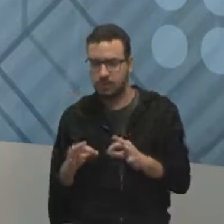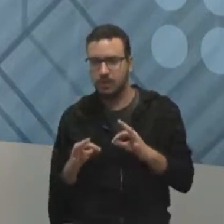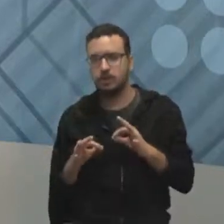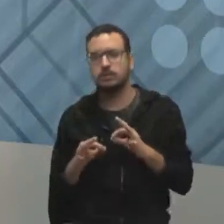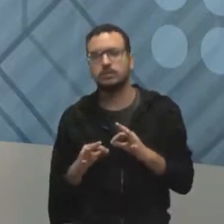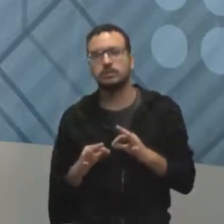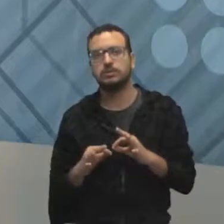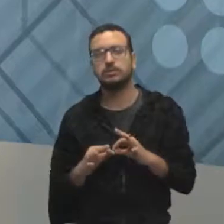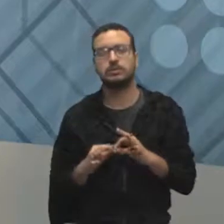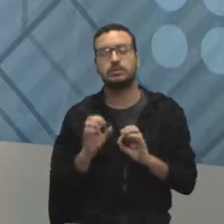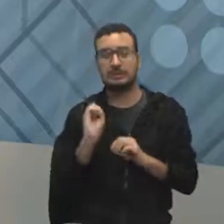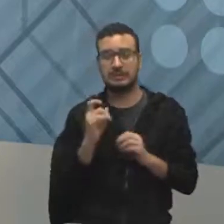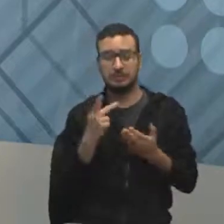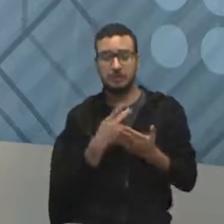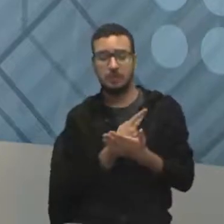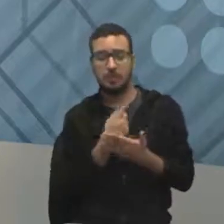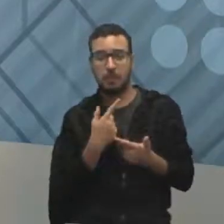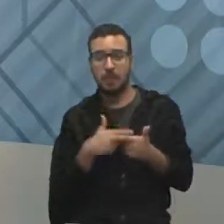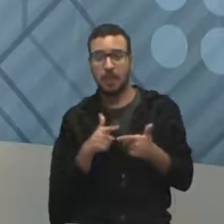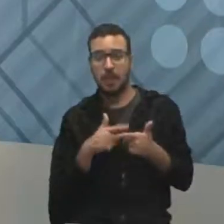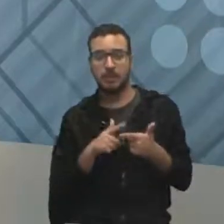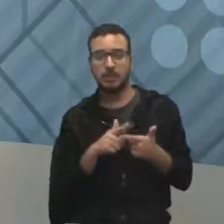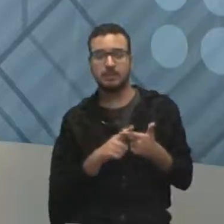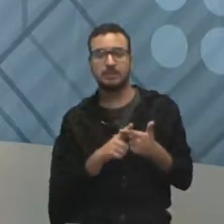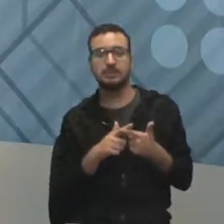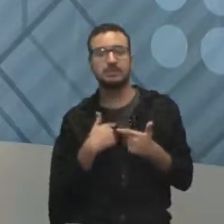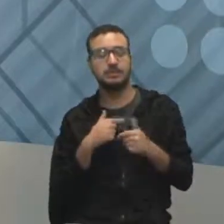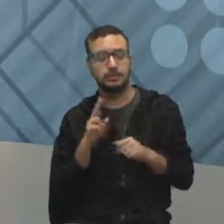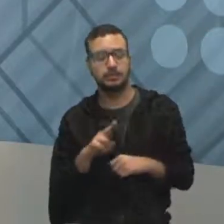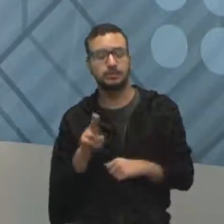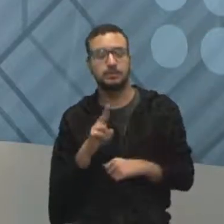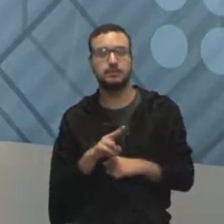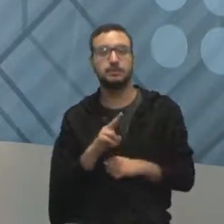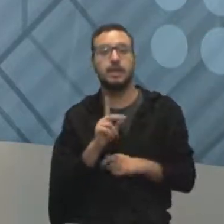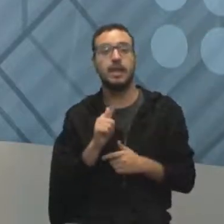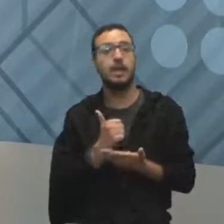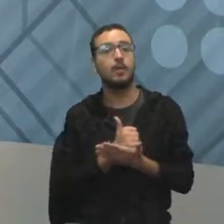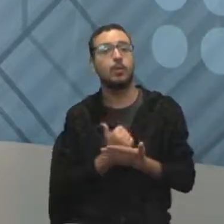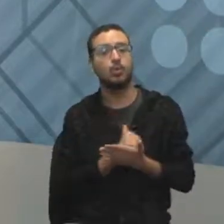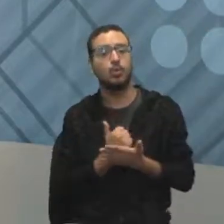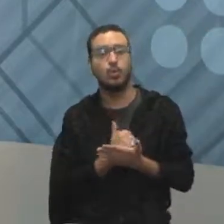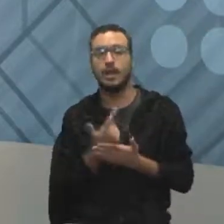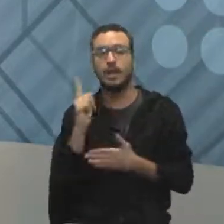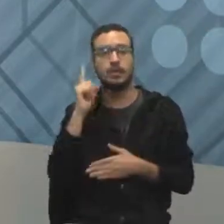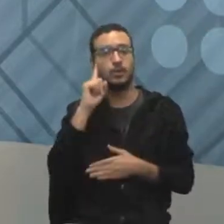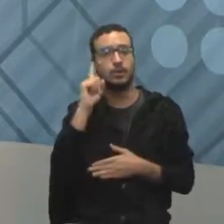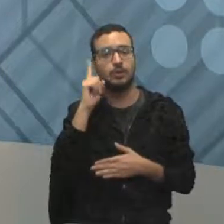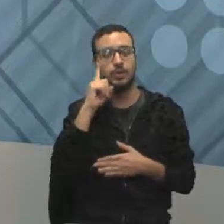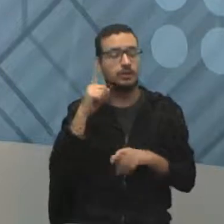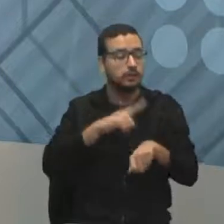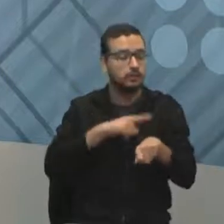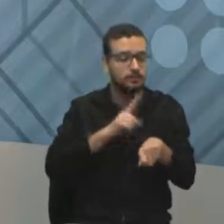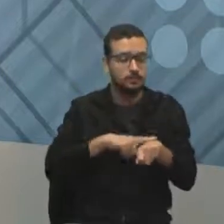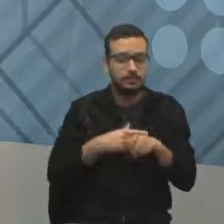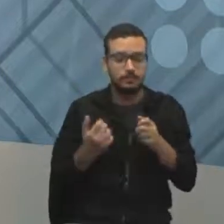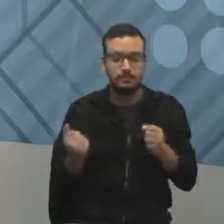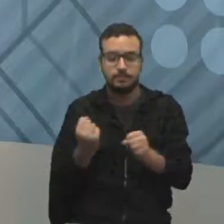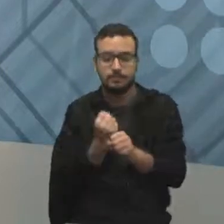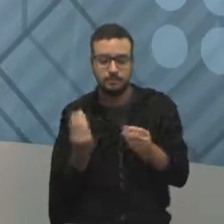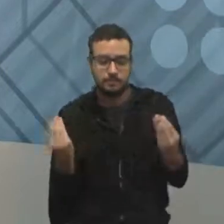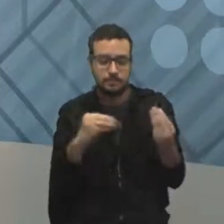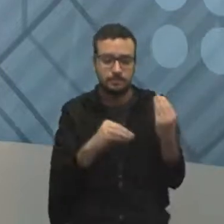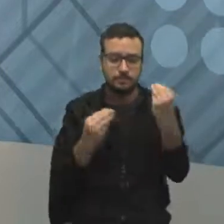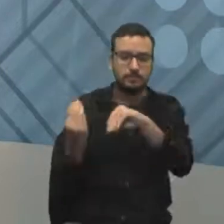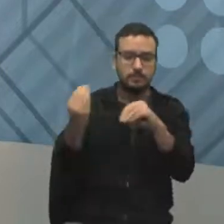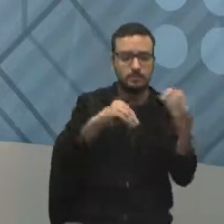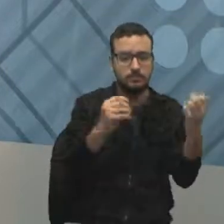ferramenta para saber por o problema acontece. Então, controlar a qualidade é no dia a dia, é lá na montagem. E a gente vai usar as sete